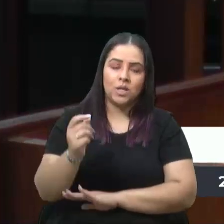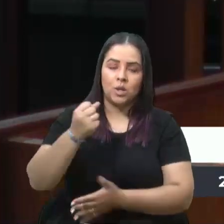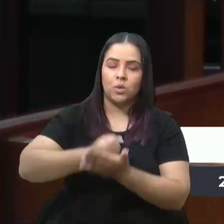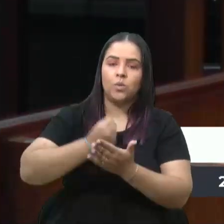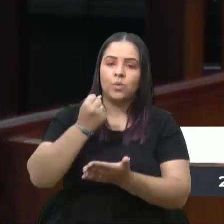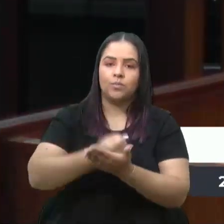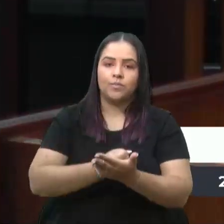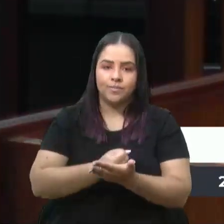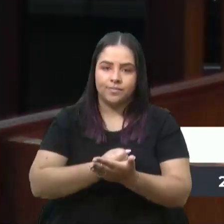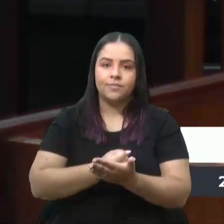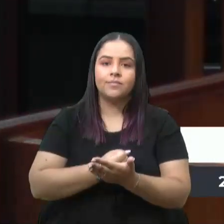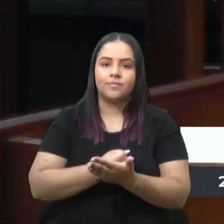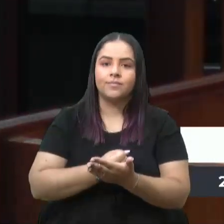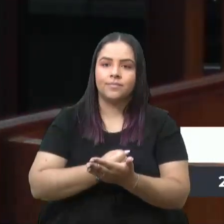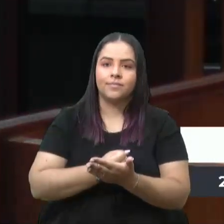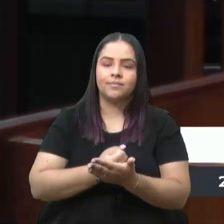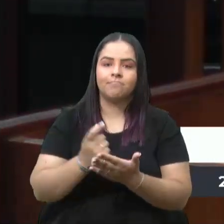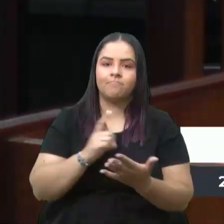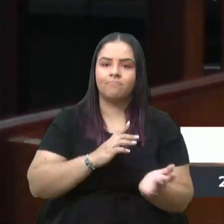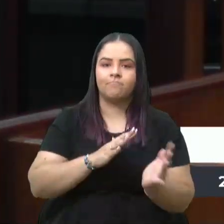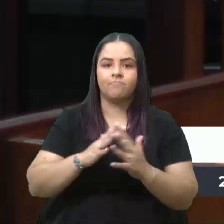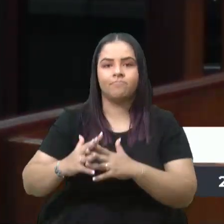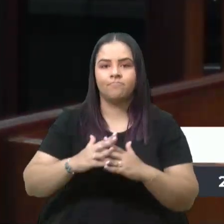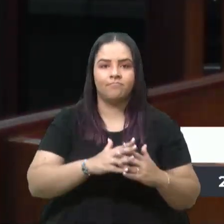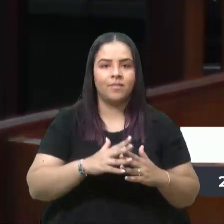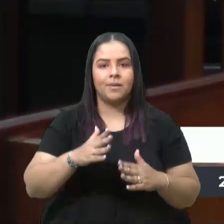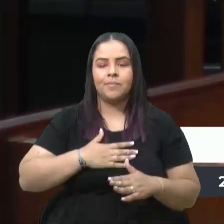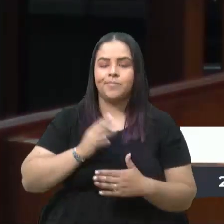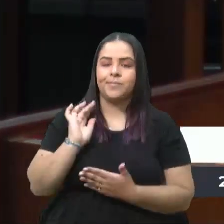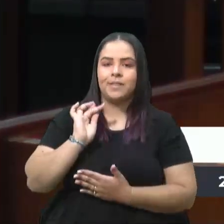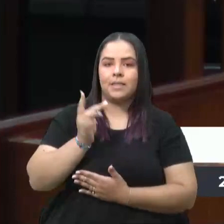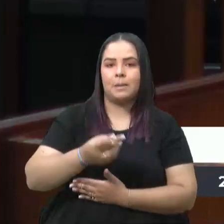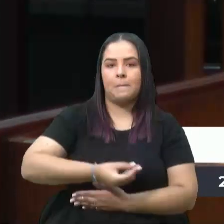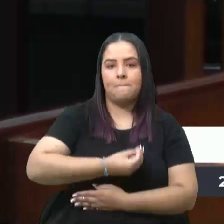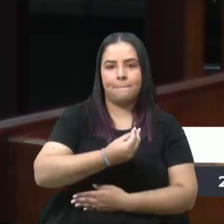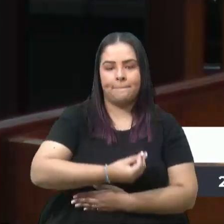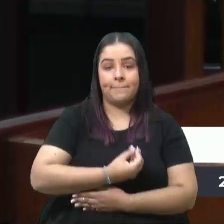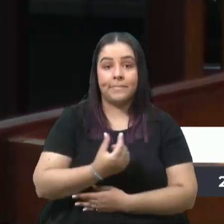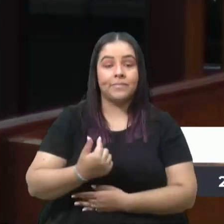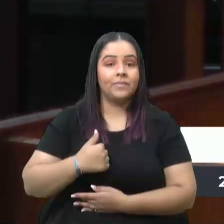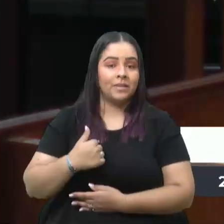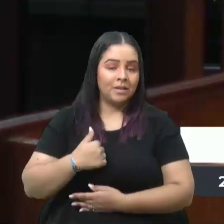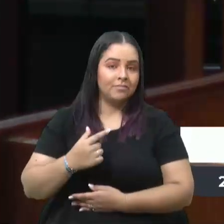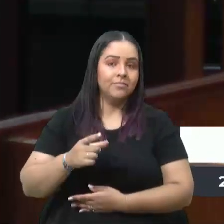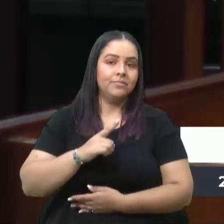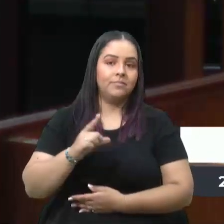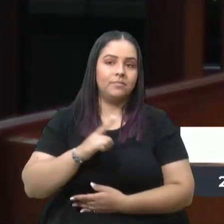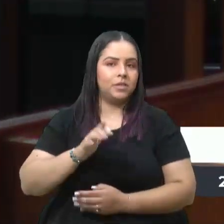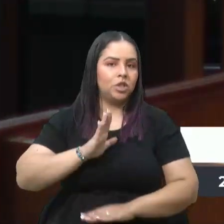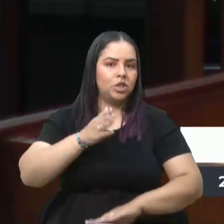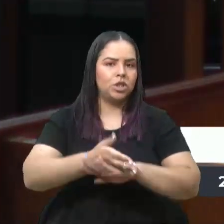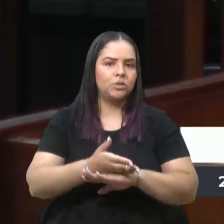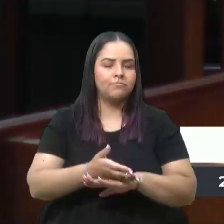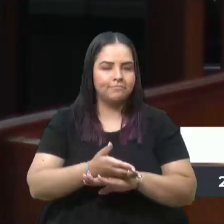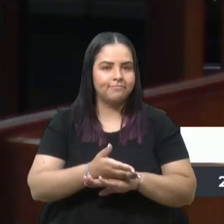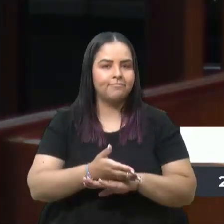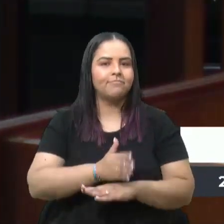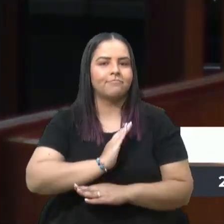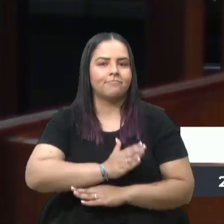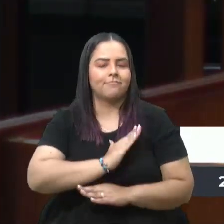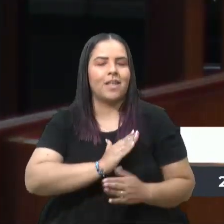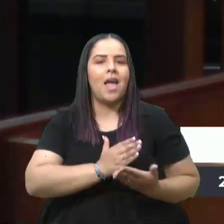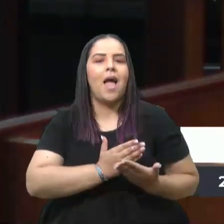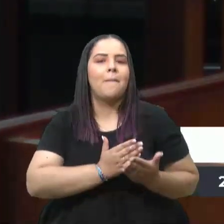praticamente se confunde com a minha história de vida. Eu chego de coração aberto e com muita